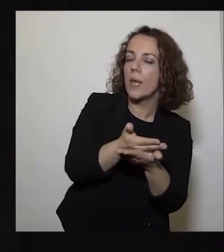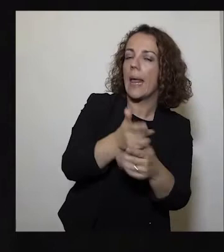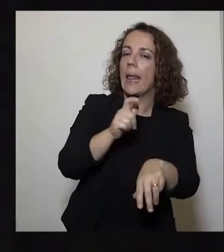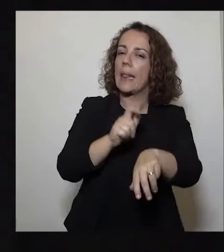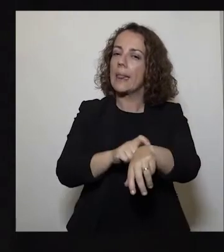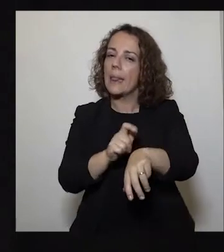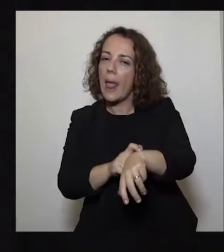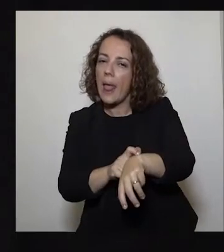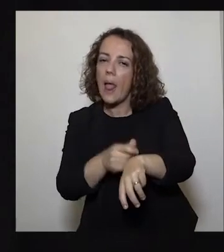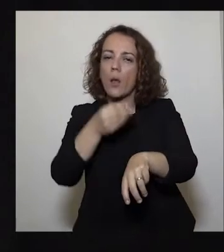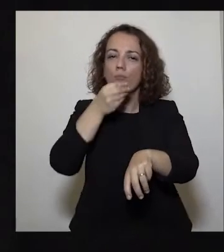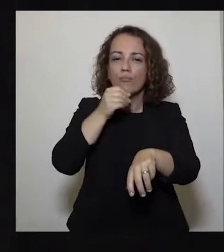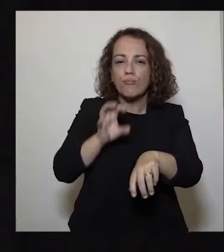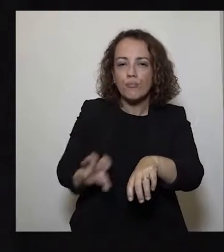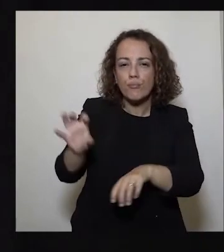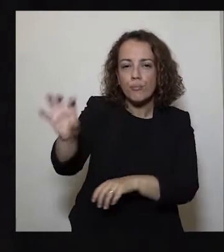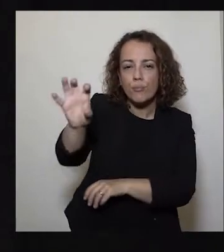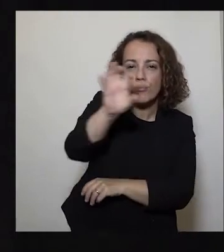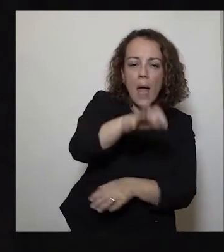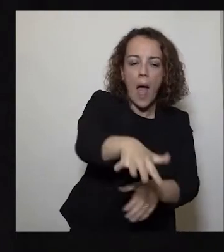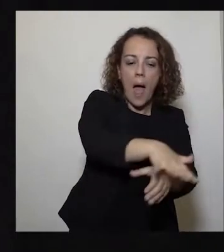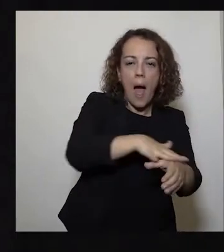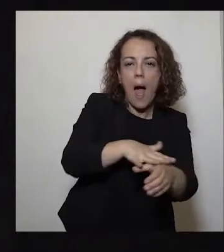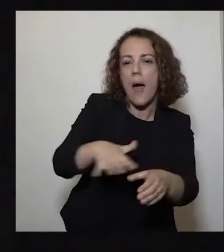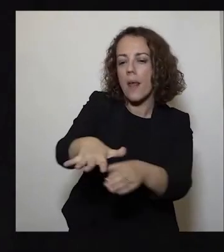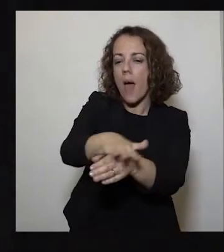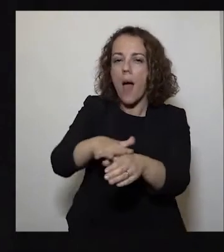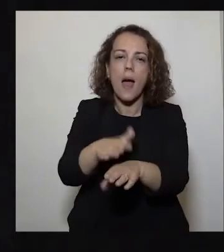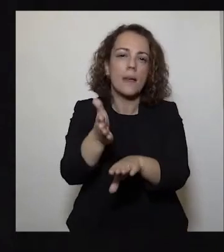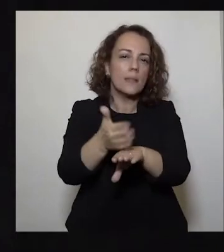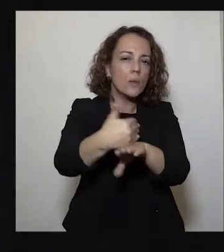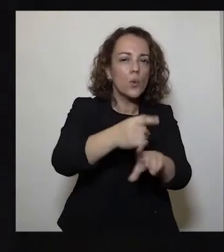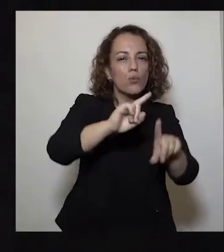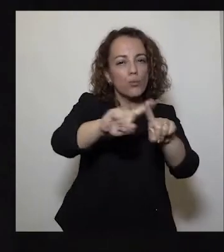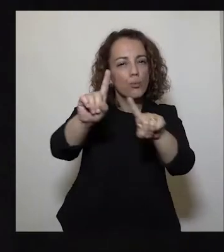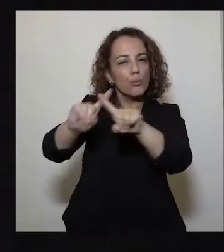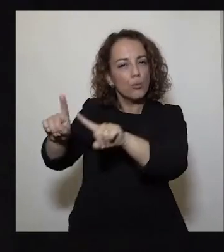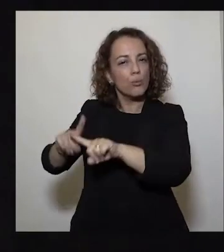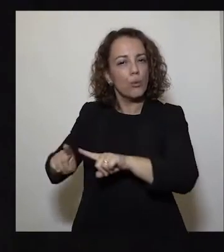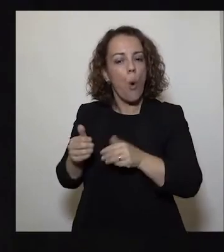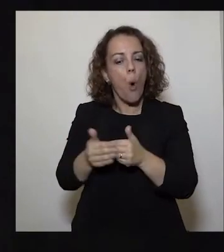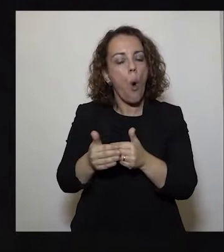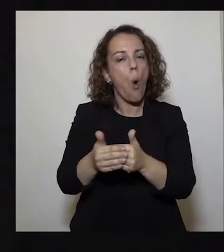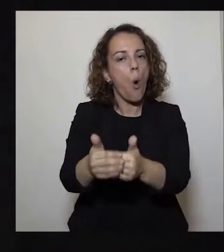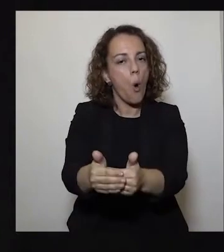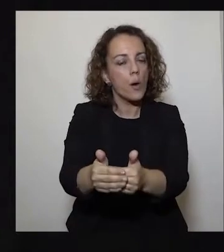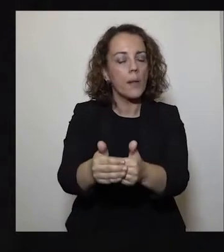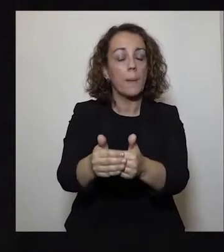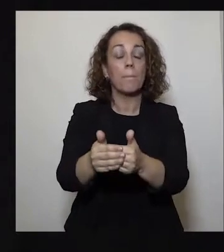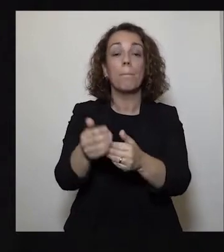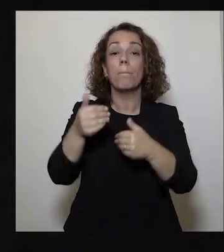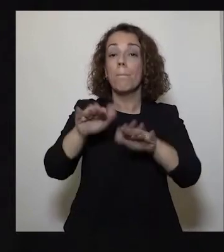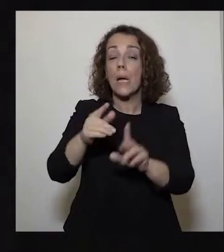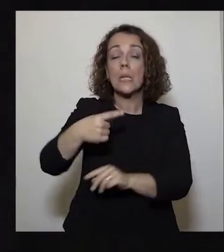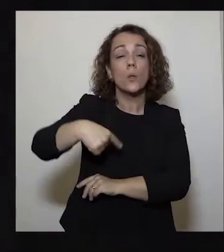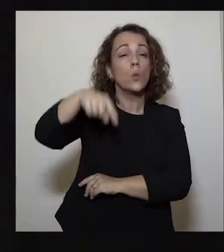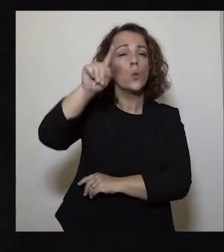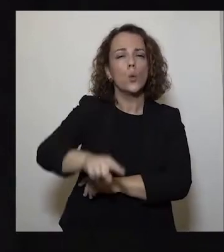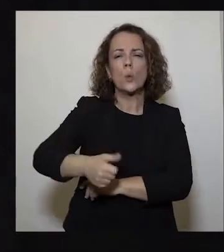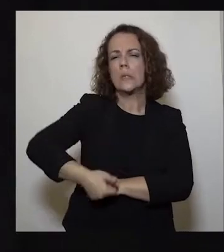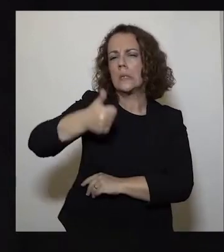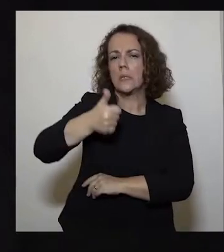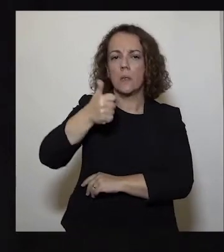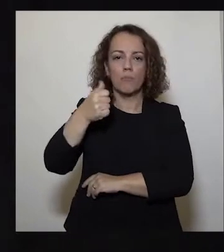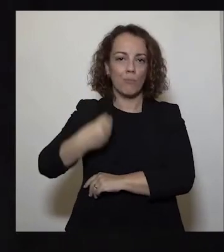modo, a territórios, a áreas e a setores. Com uma preocupação essencial, criar